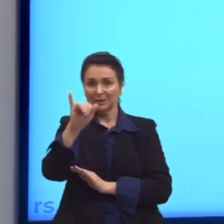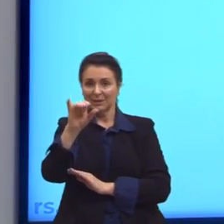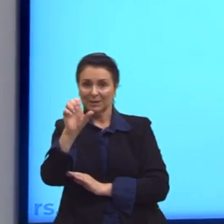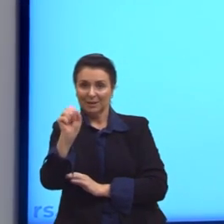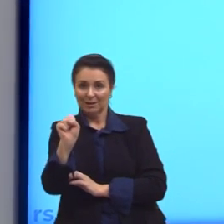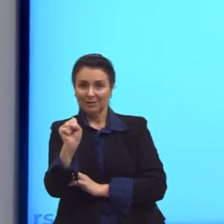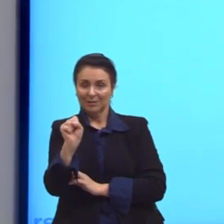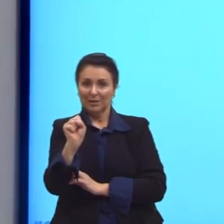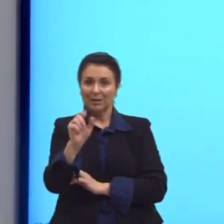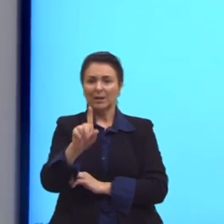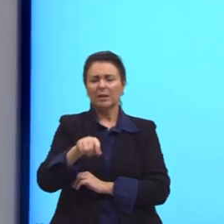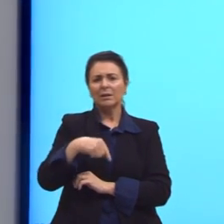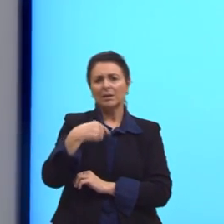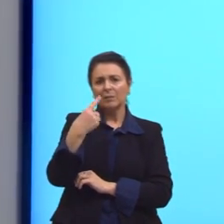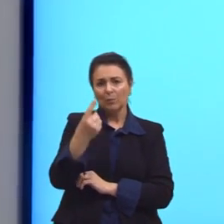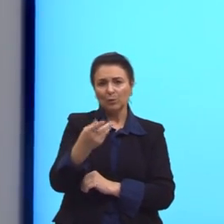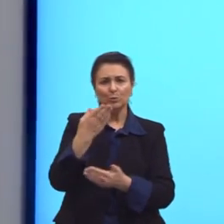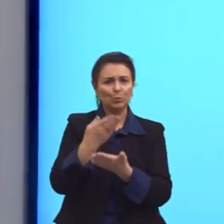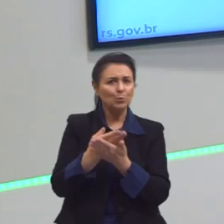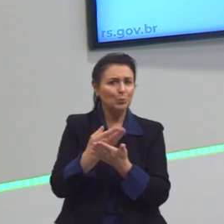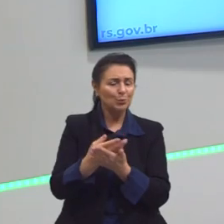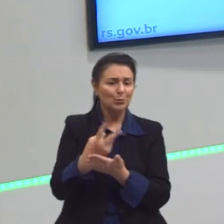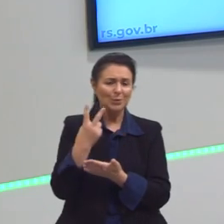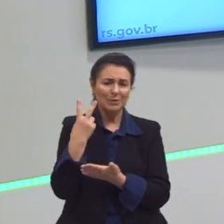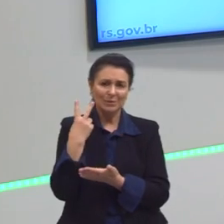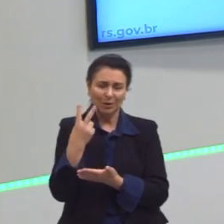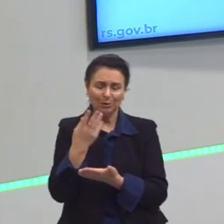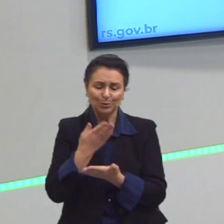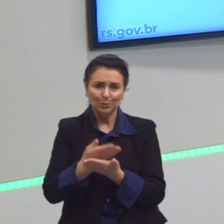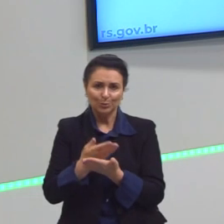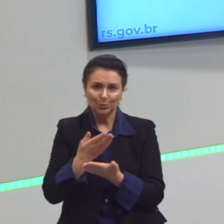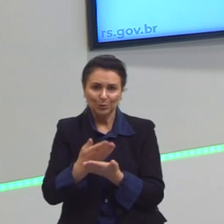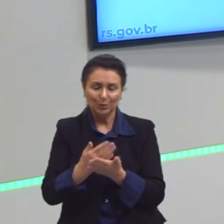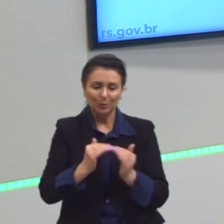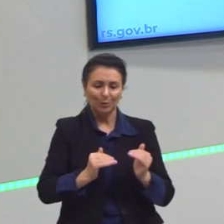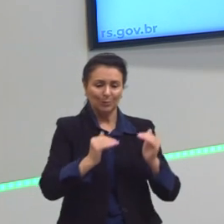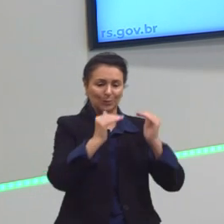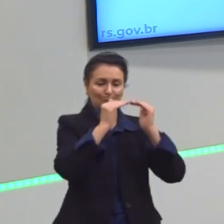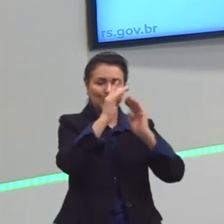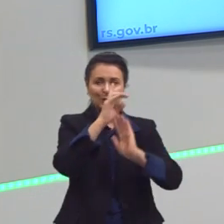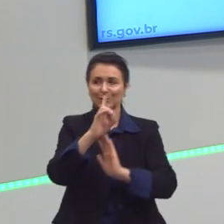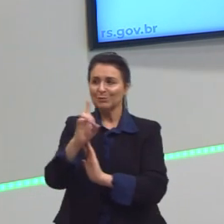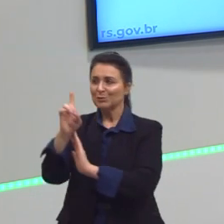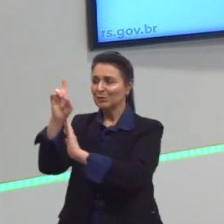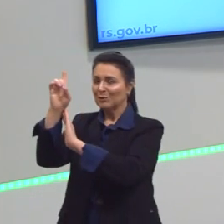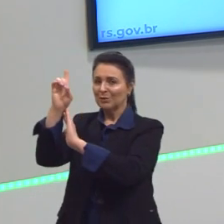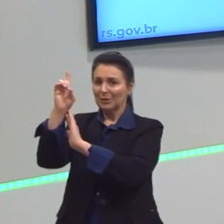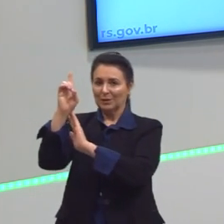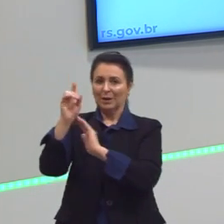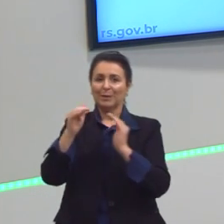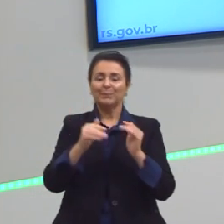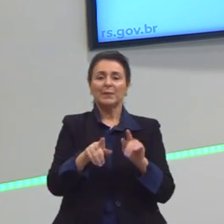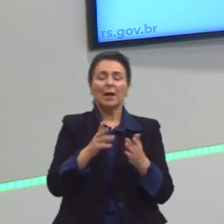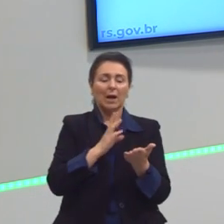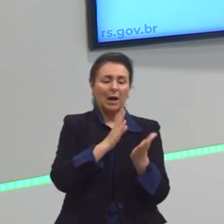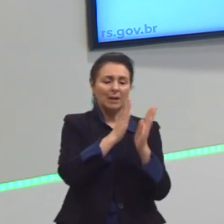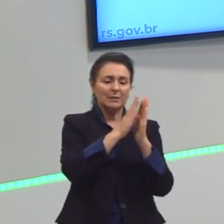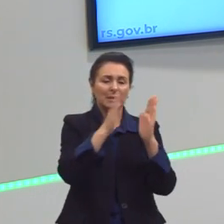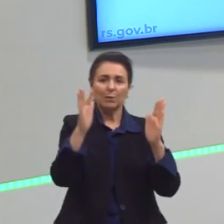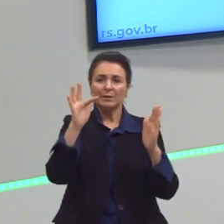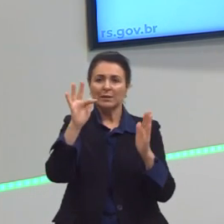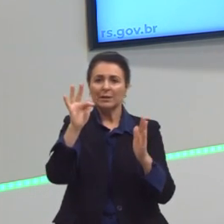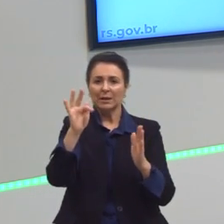Então, gente, depois dessas duas aulas que nós tivemos, estudando a proporção divina, né? A proporção áurea, a sequência de